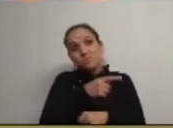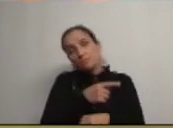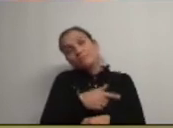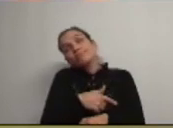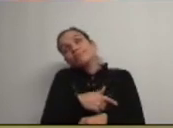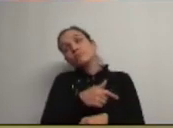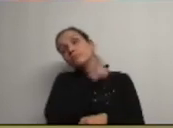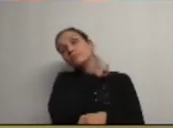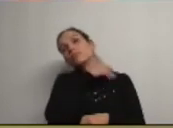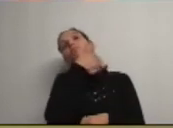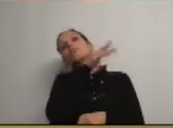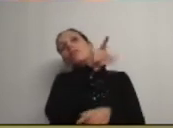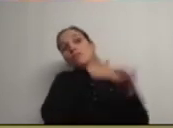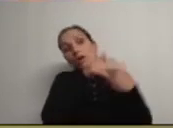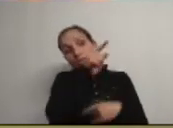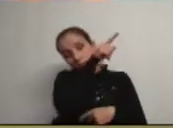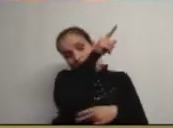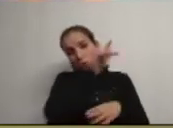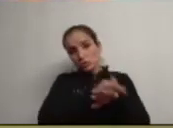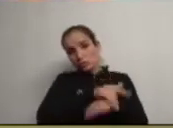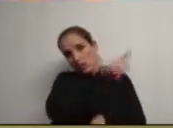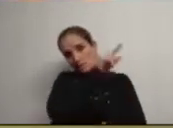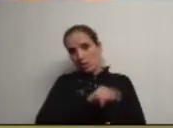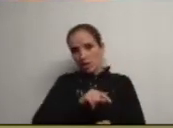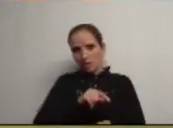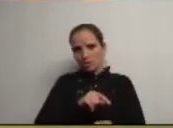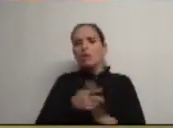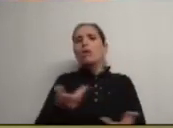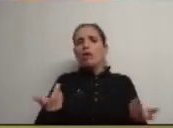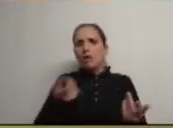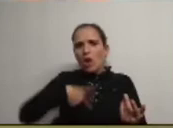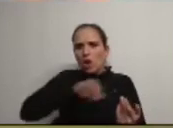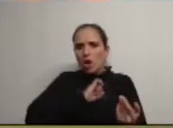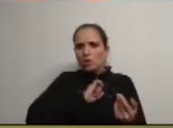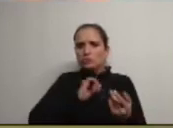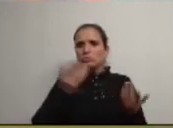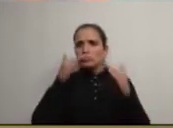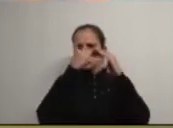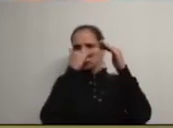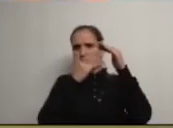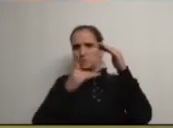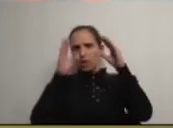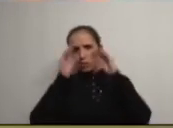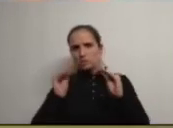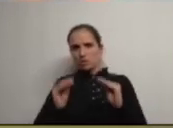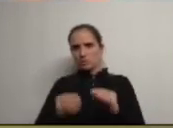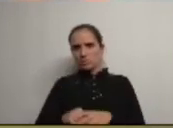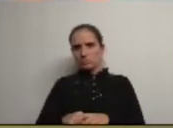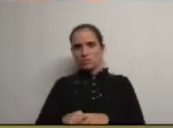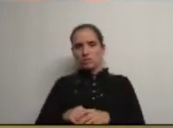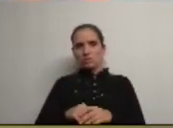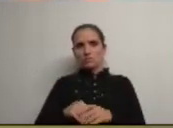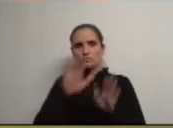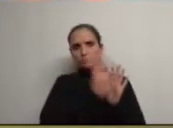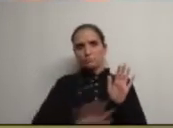mas fiquem lá com essa coisa porque devem lá ficarem ok? qual é o nosso ranking em termos de educação a nível